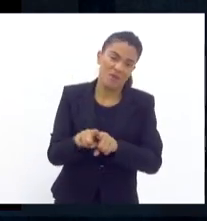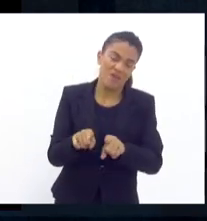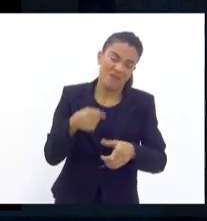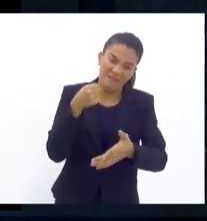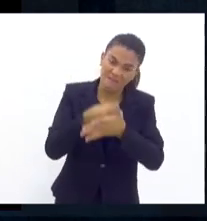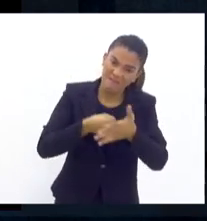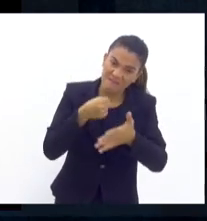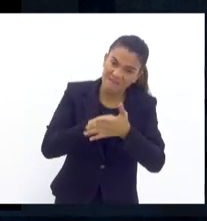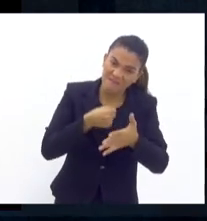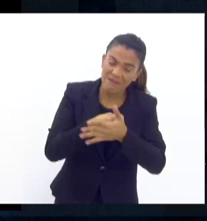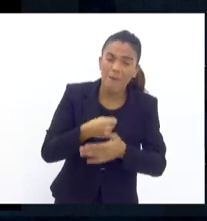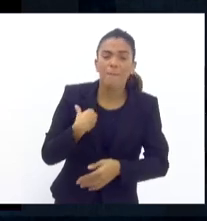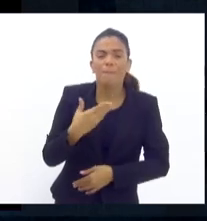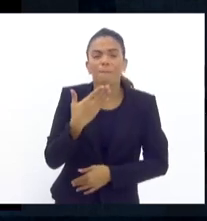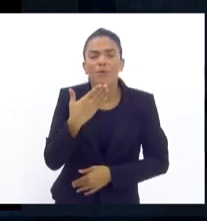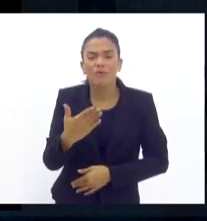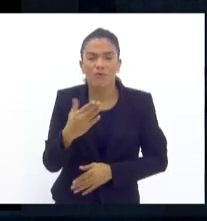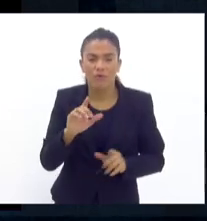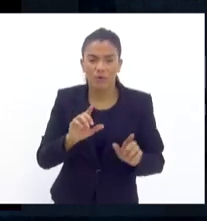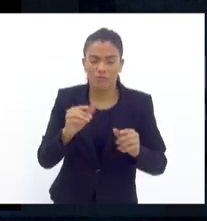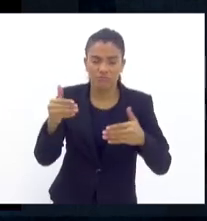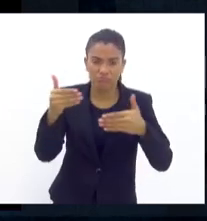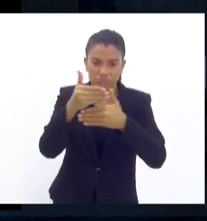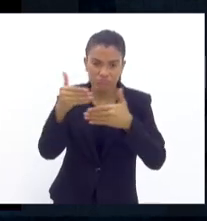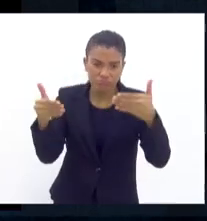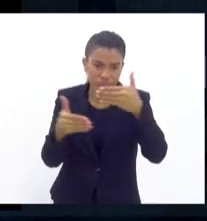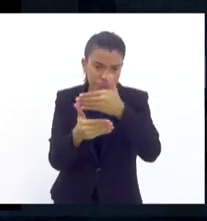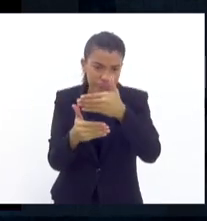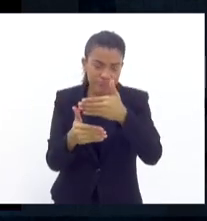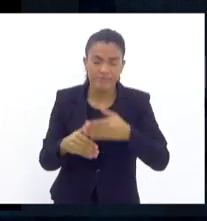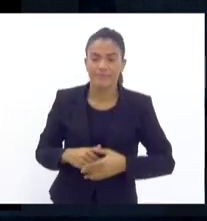Por favor, tem como passar o slide?